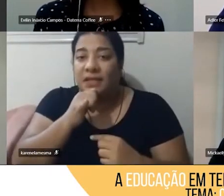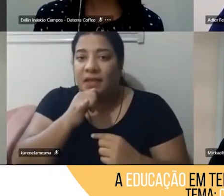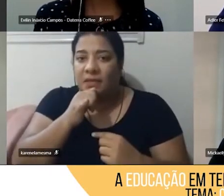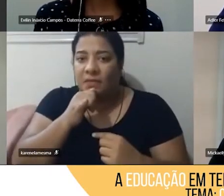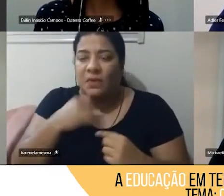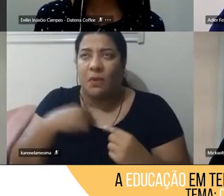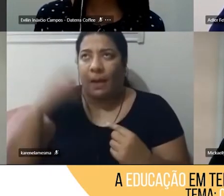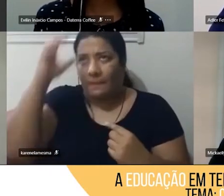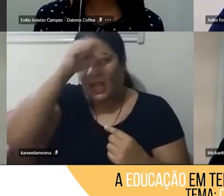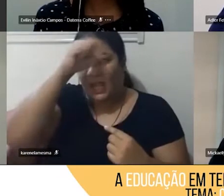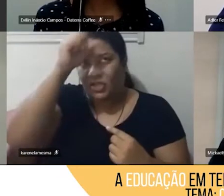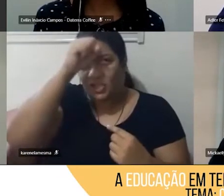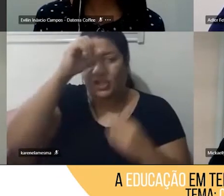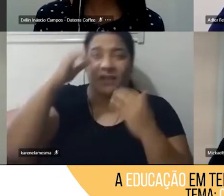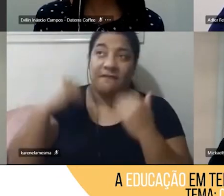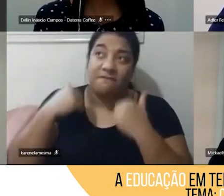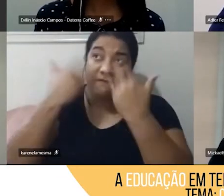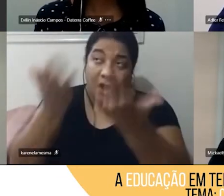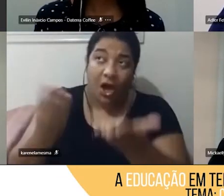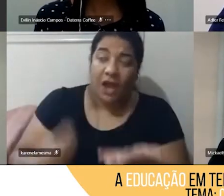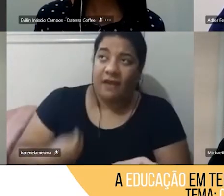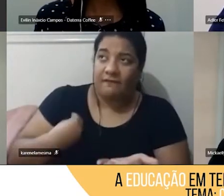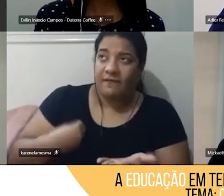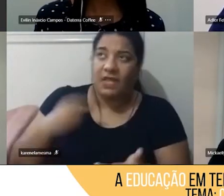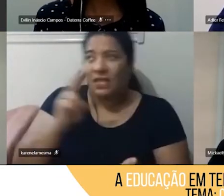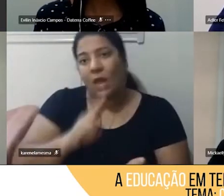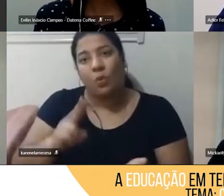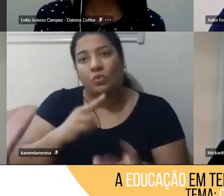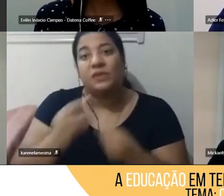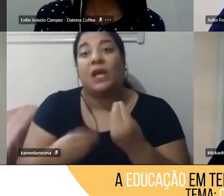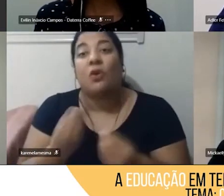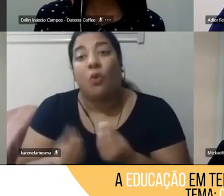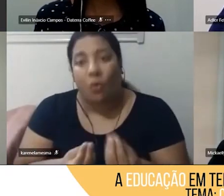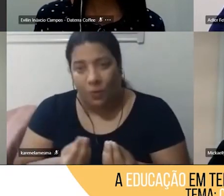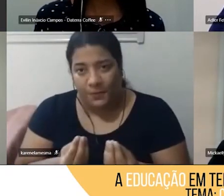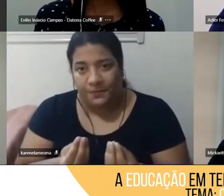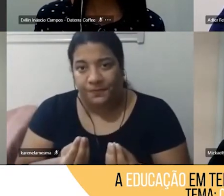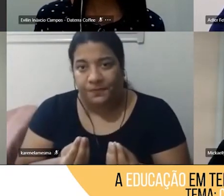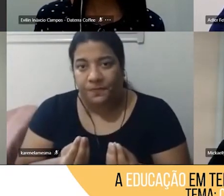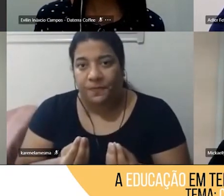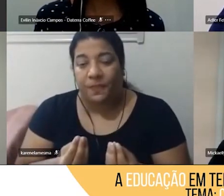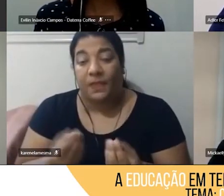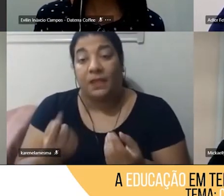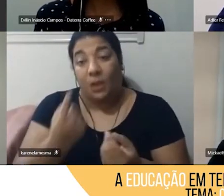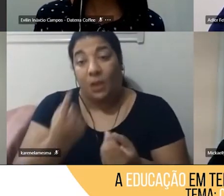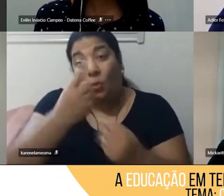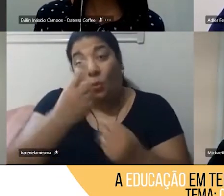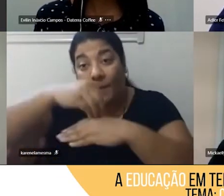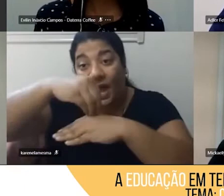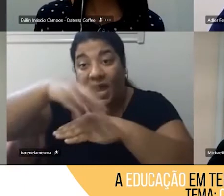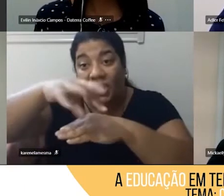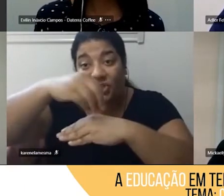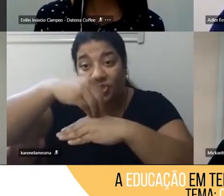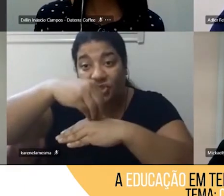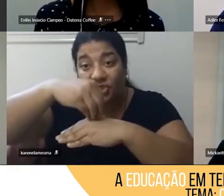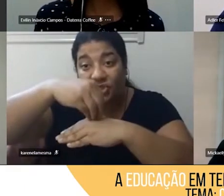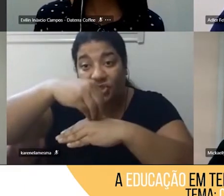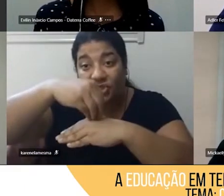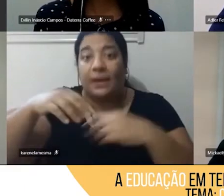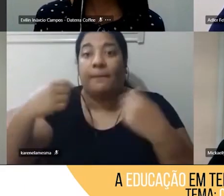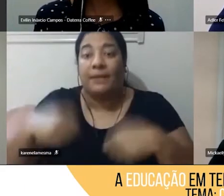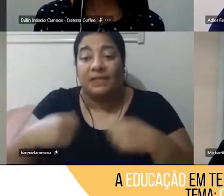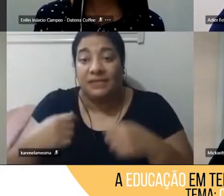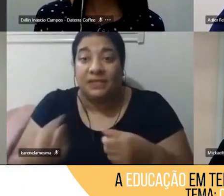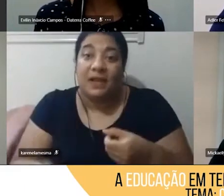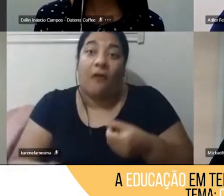a vida, para isso, a gente queria até trazer assim essa dica da gente revisitar os nossos planos de